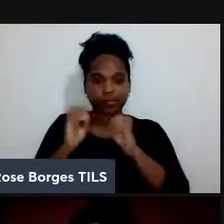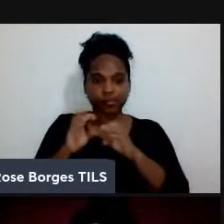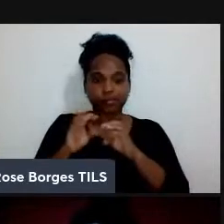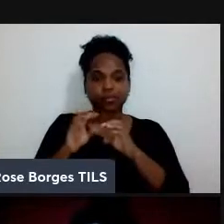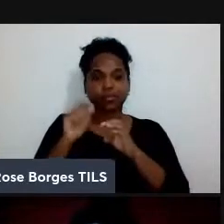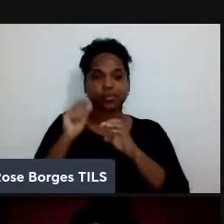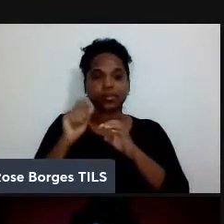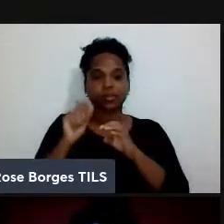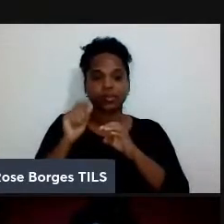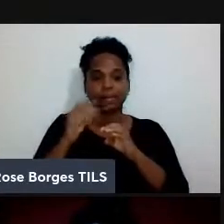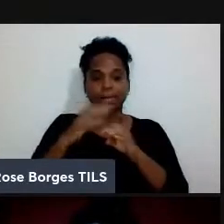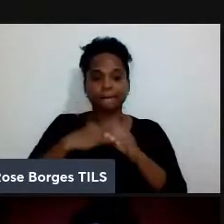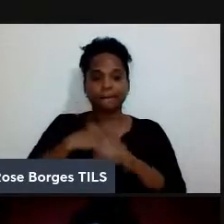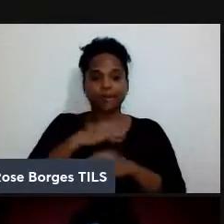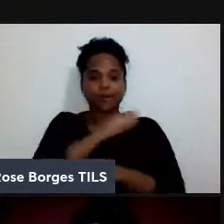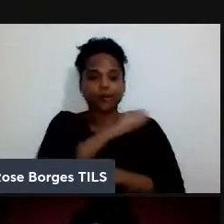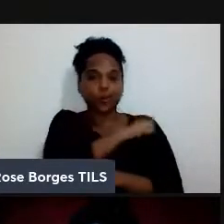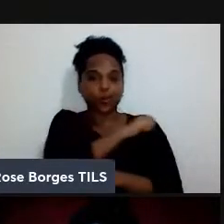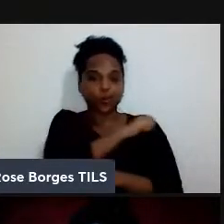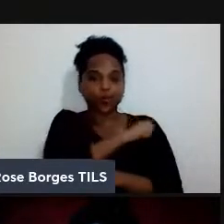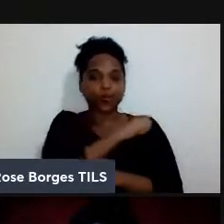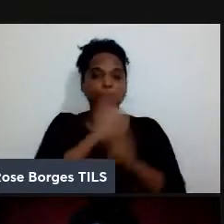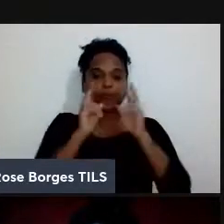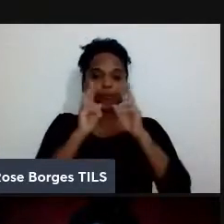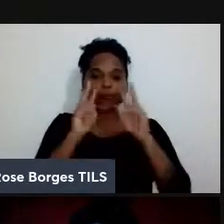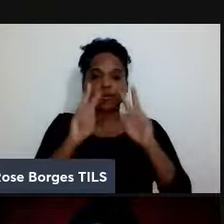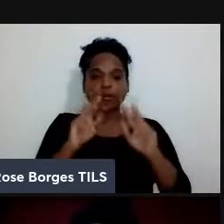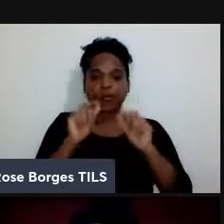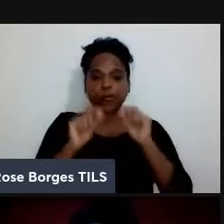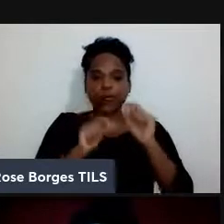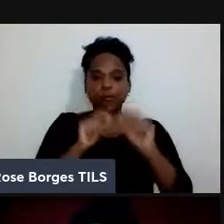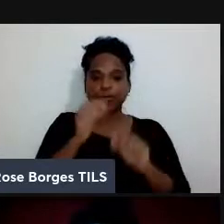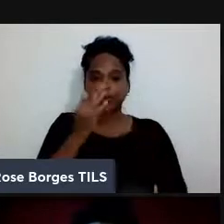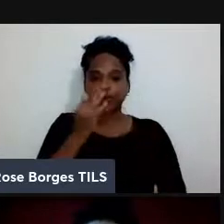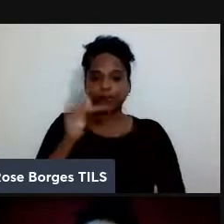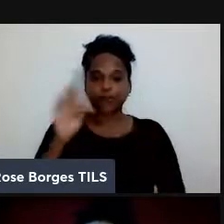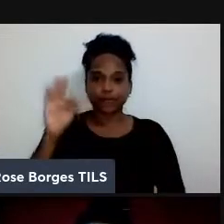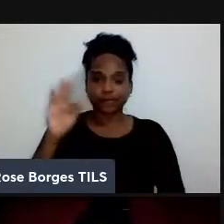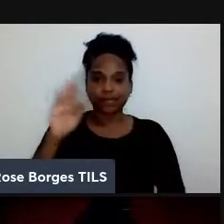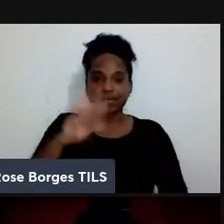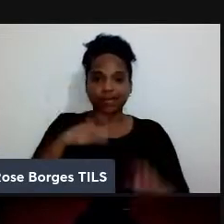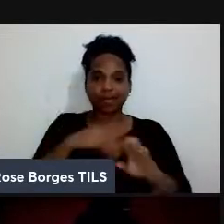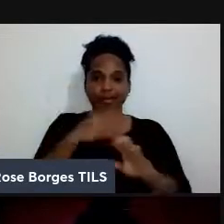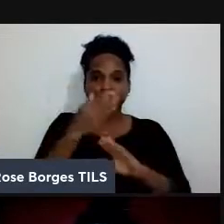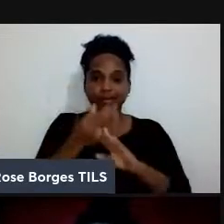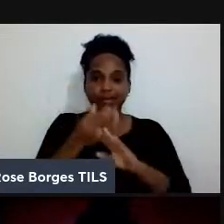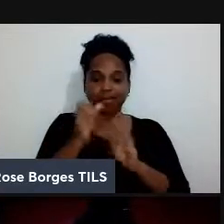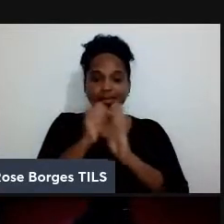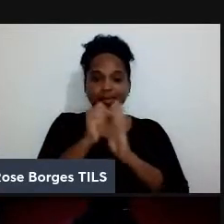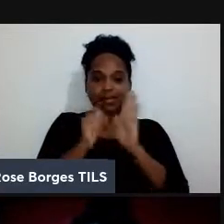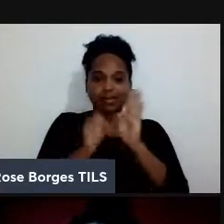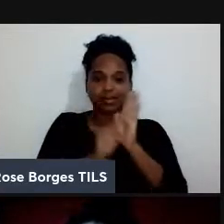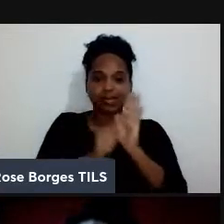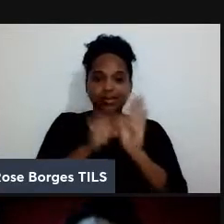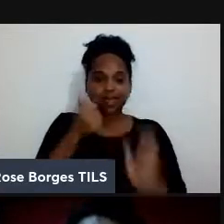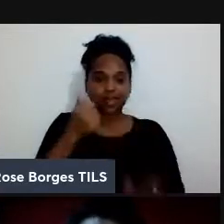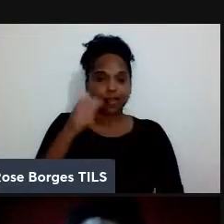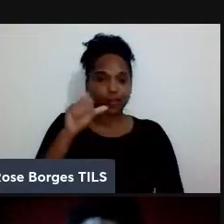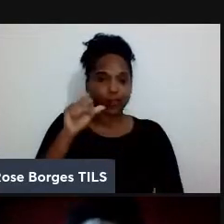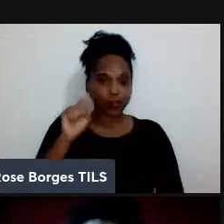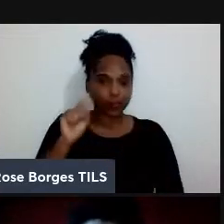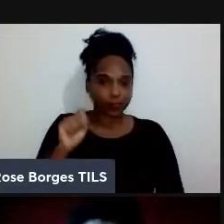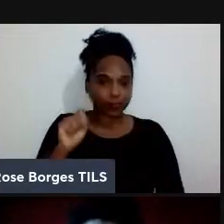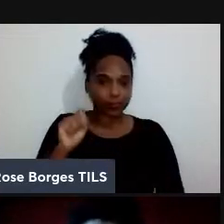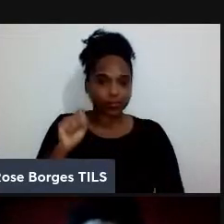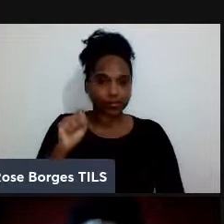os meus estudantes eles veem a física até o século XVIII então é tudo quando eu estou